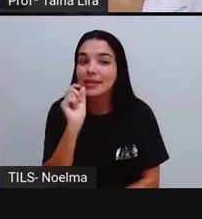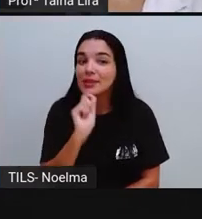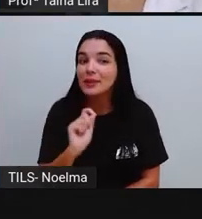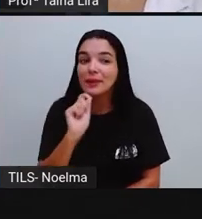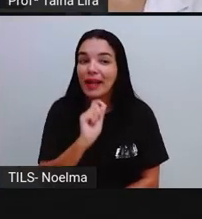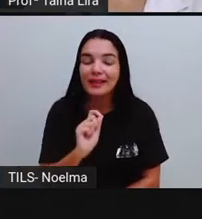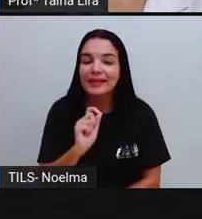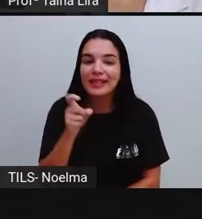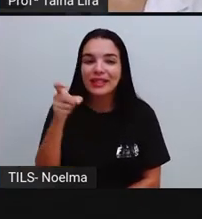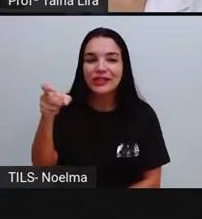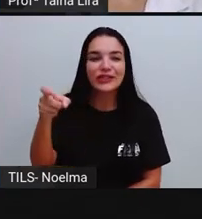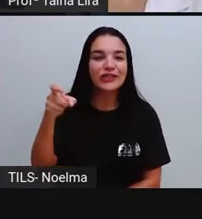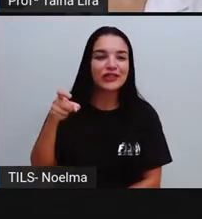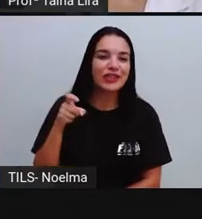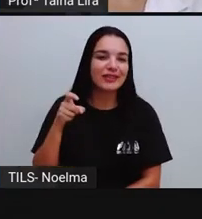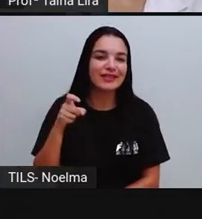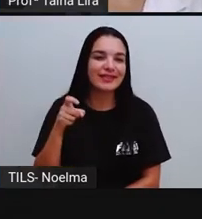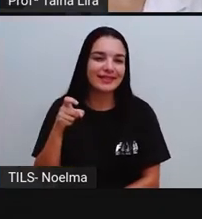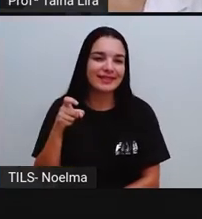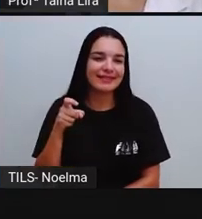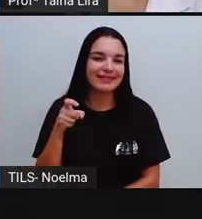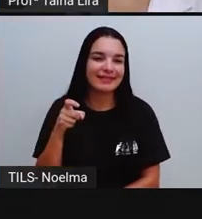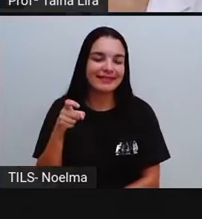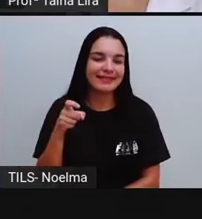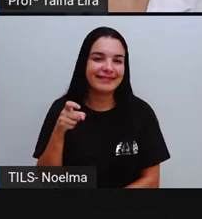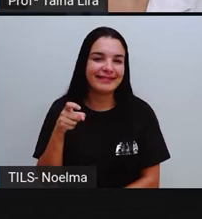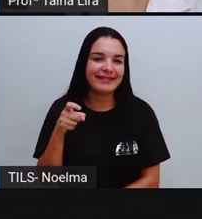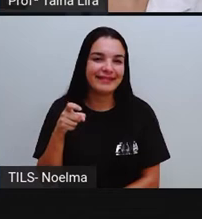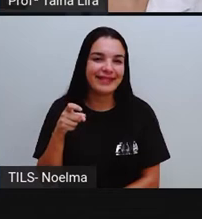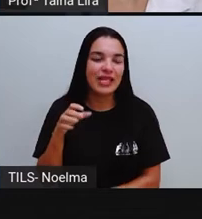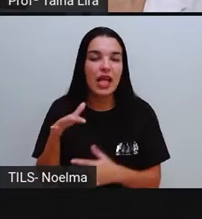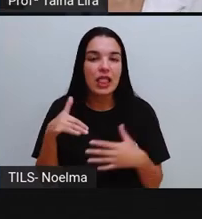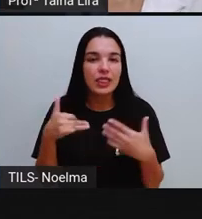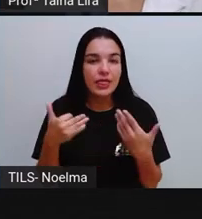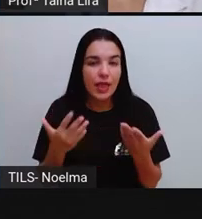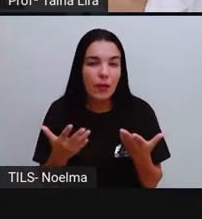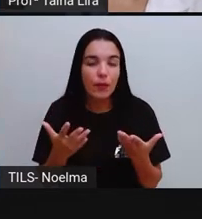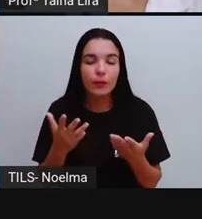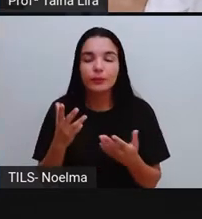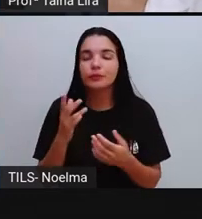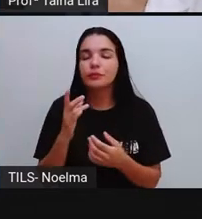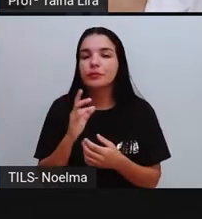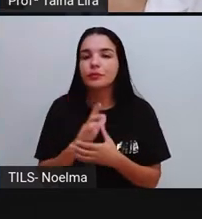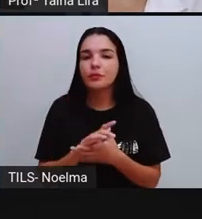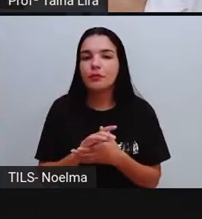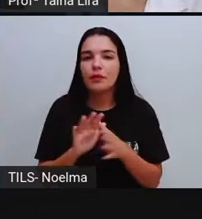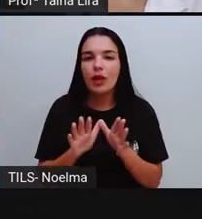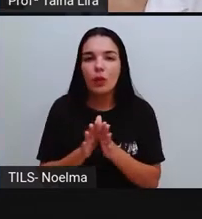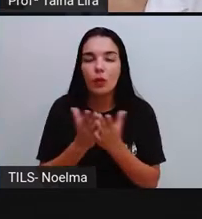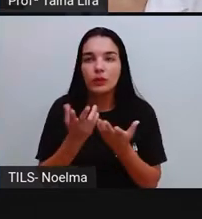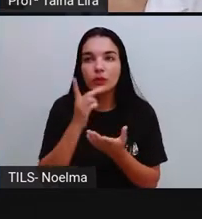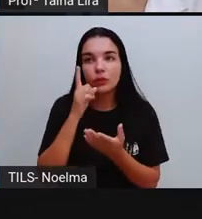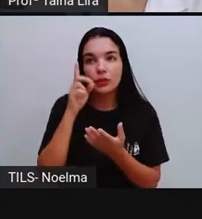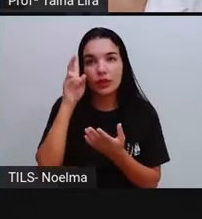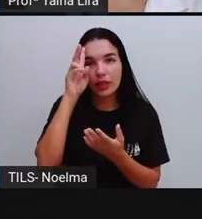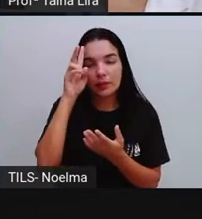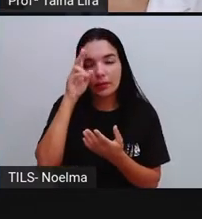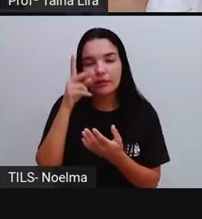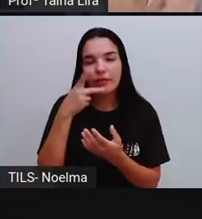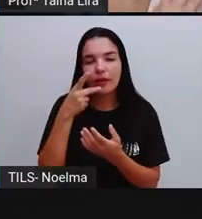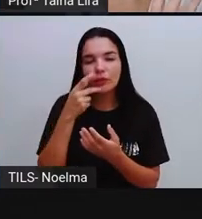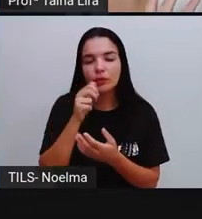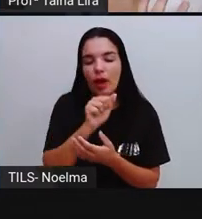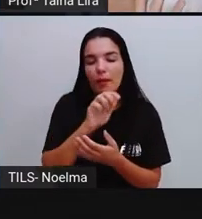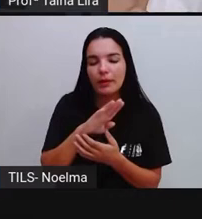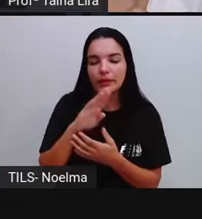pronunciar, Como se tivesse ali, Um X, Quando a gente teve, A nossa aula de alfabeto, A Pró falou, Que a letra X, Pode